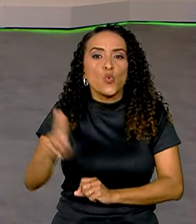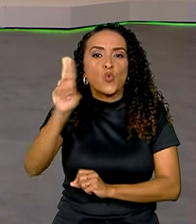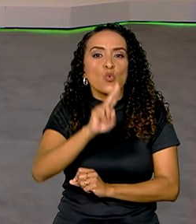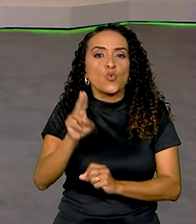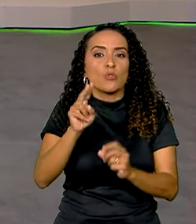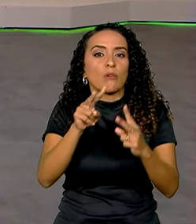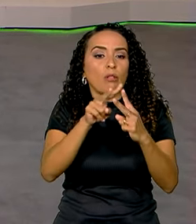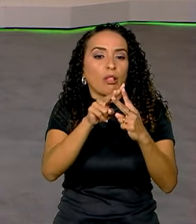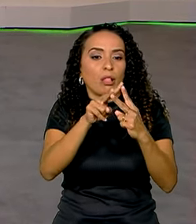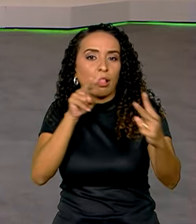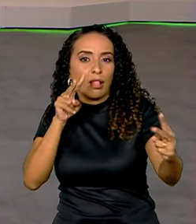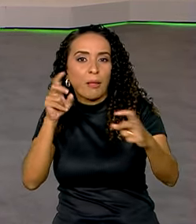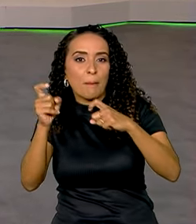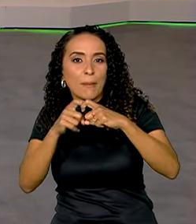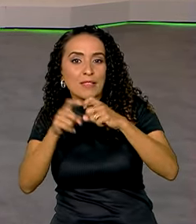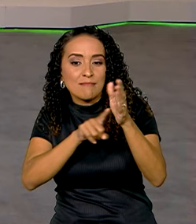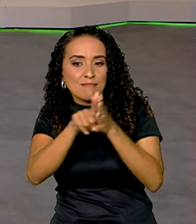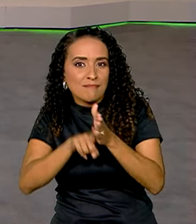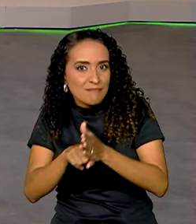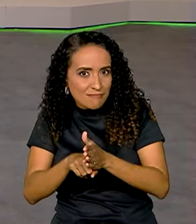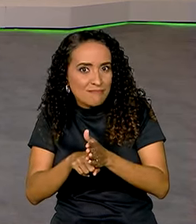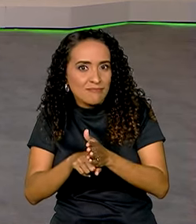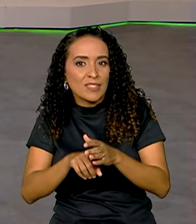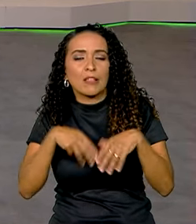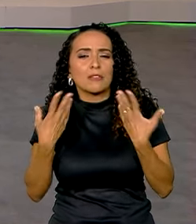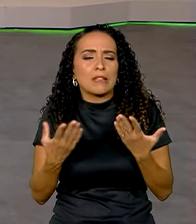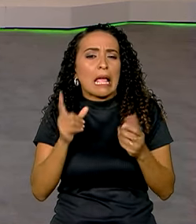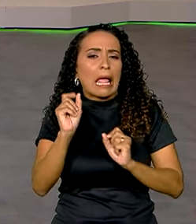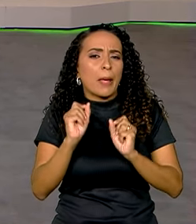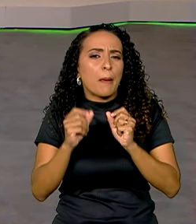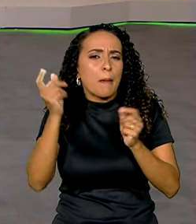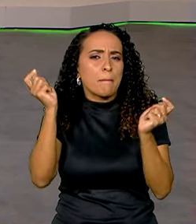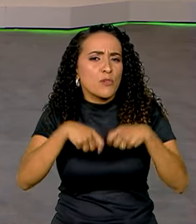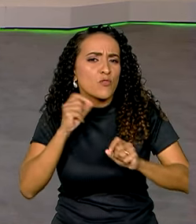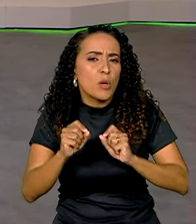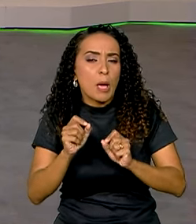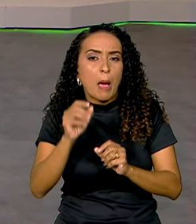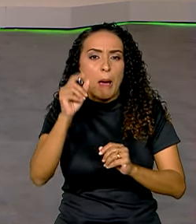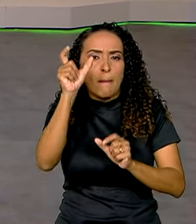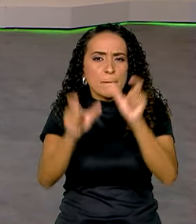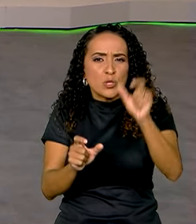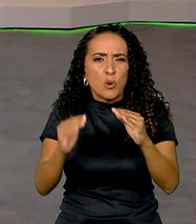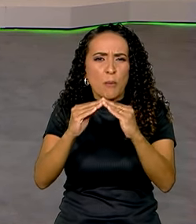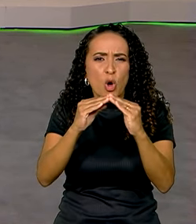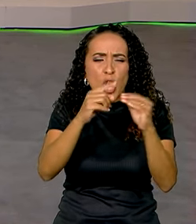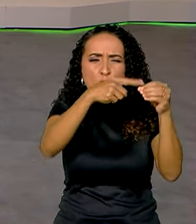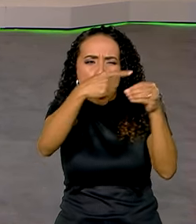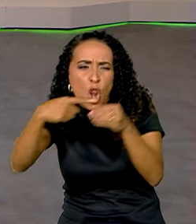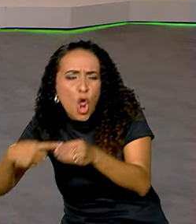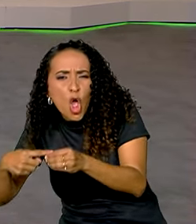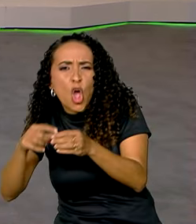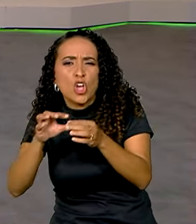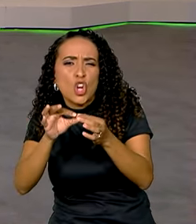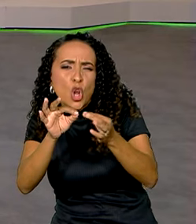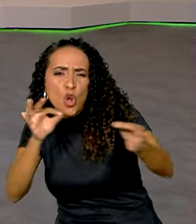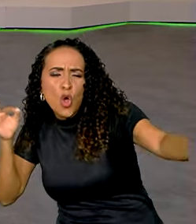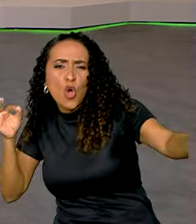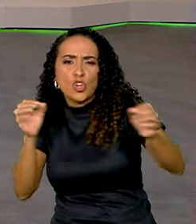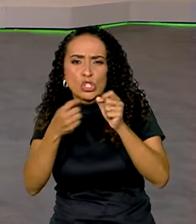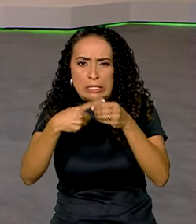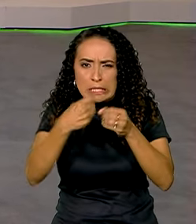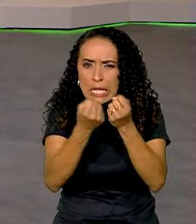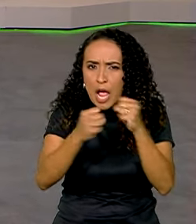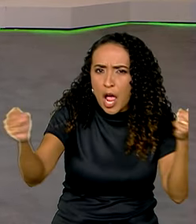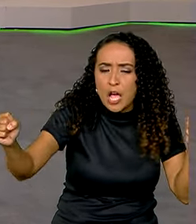telemedicina nas perícias médicas. A medida vai permitir que pessoas que moram no interior do país e longe das grandes